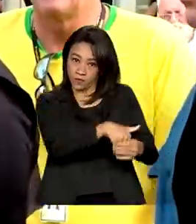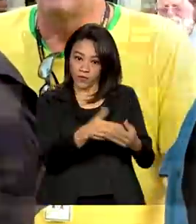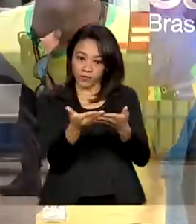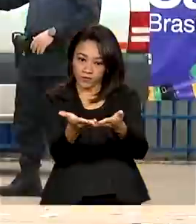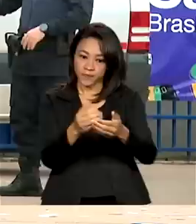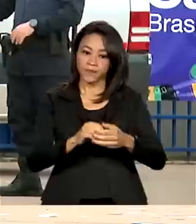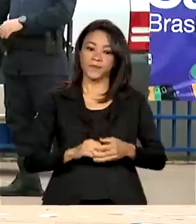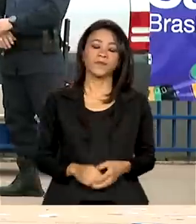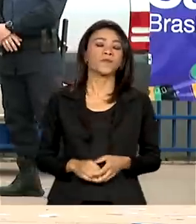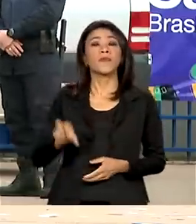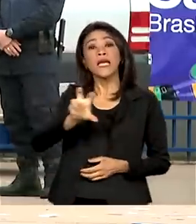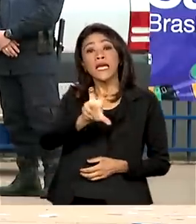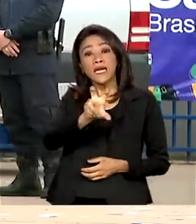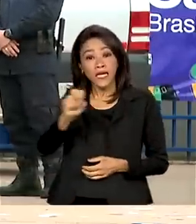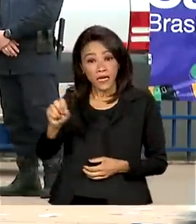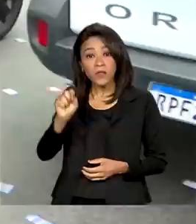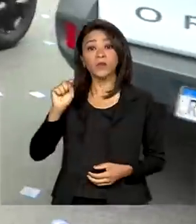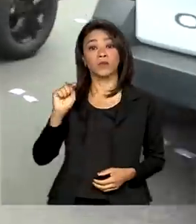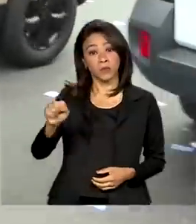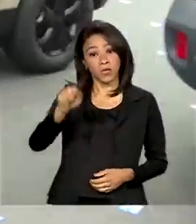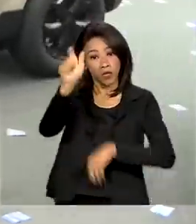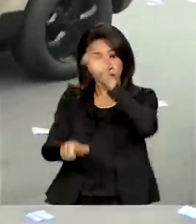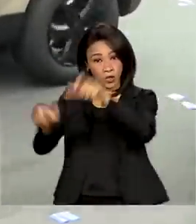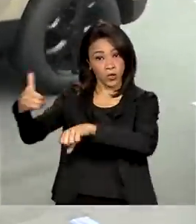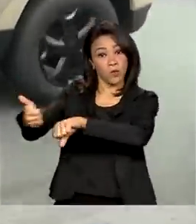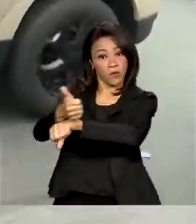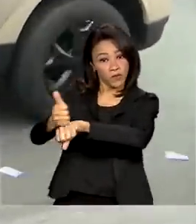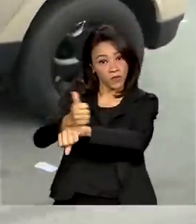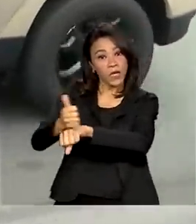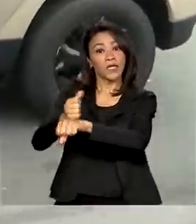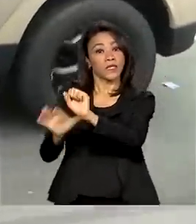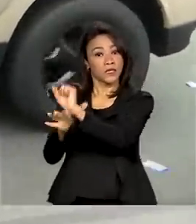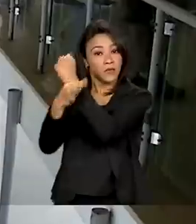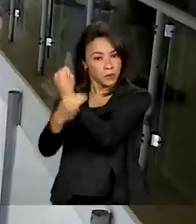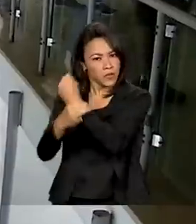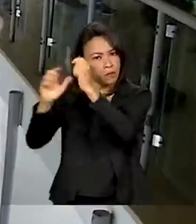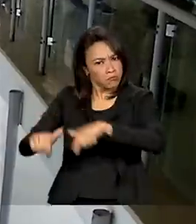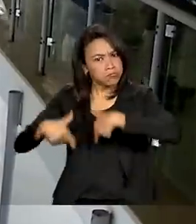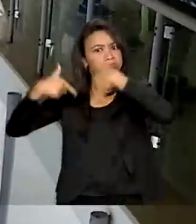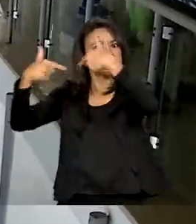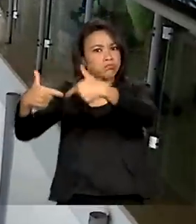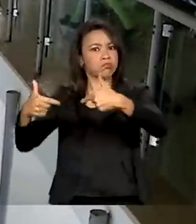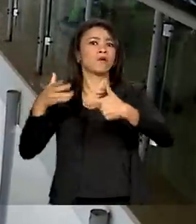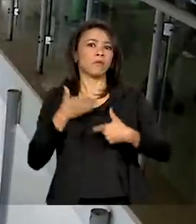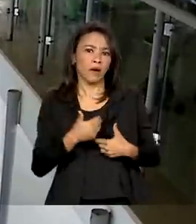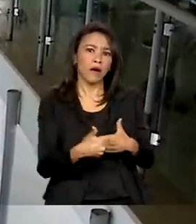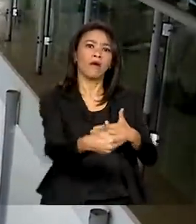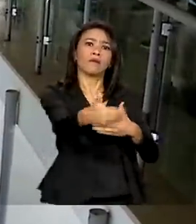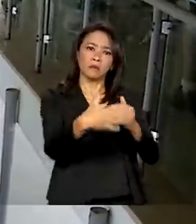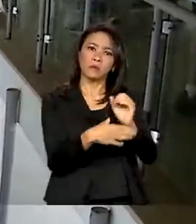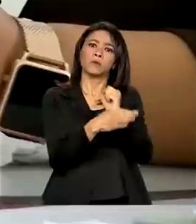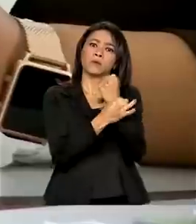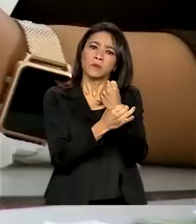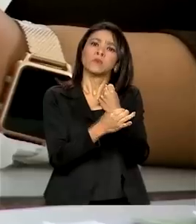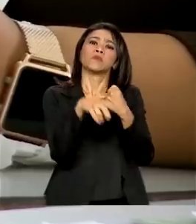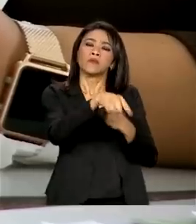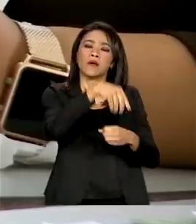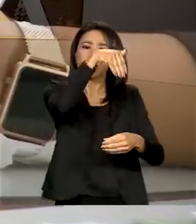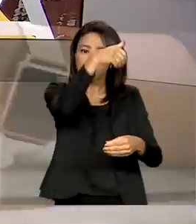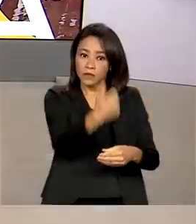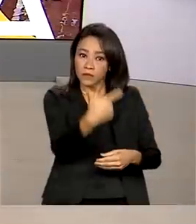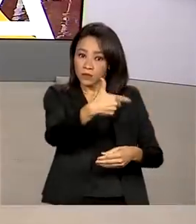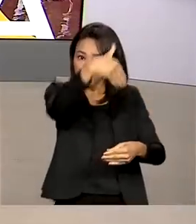500 mil agentes de segurança pública trabalharam para garantir a votação no segundo turno das eleições.